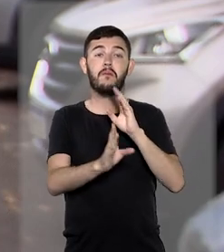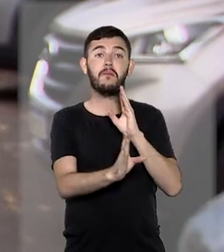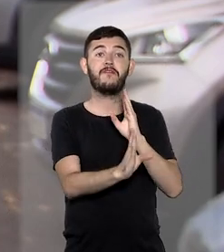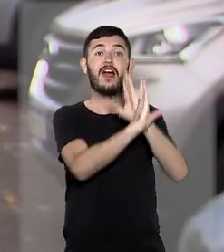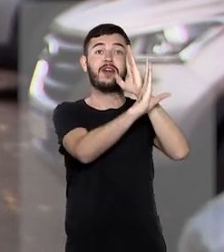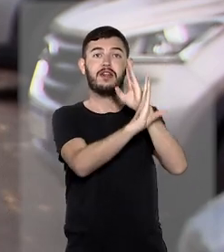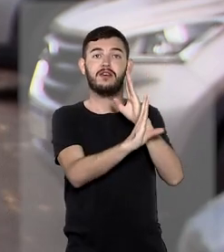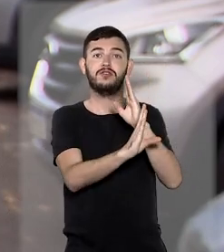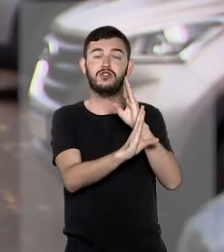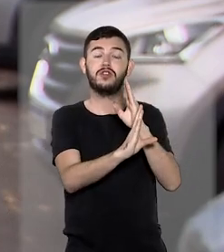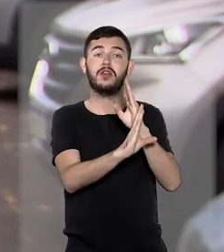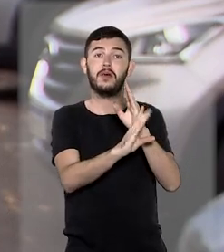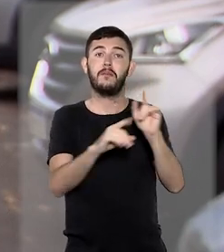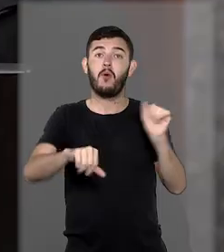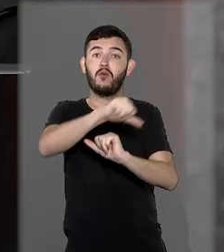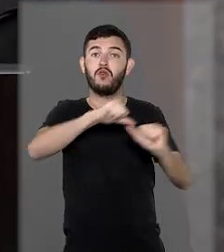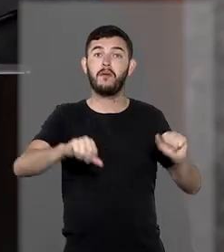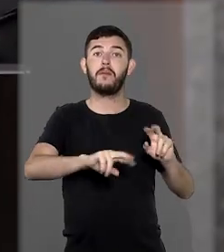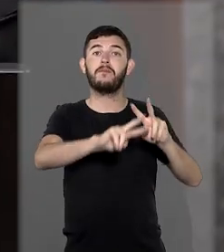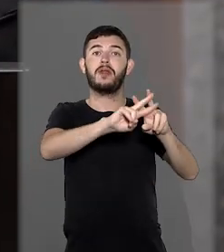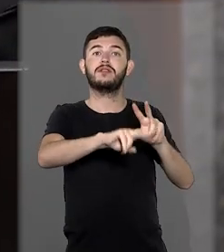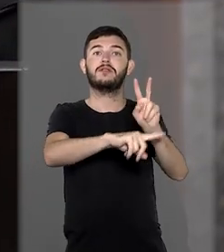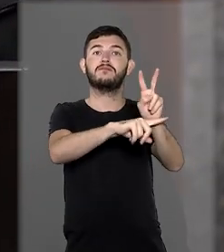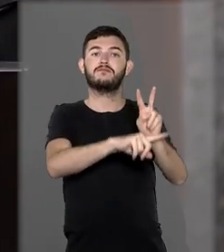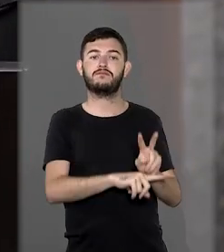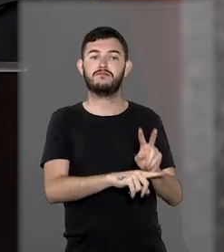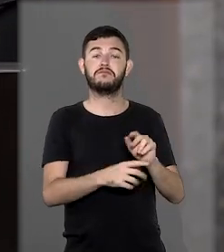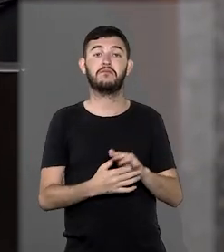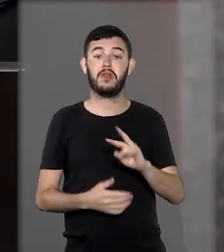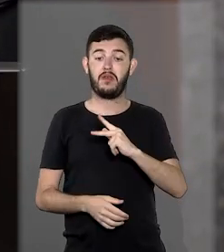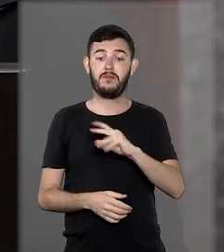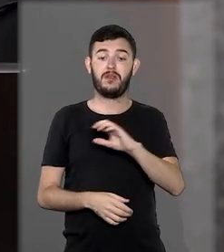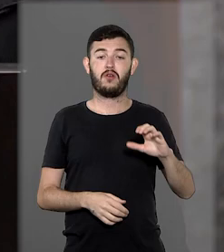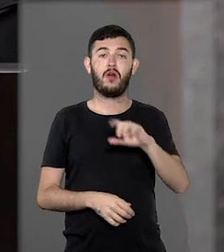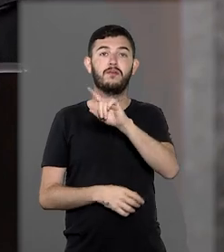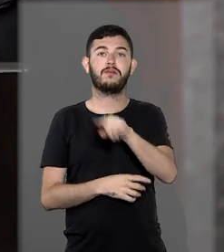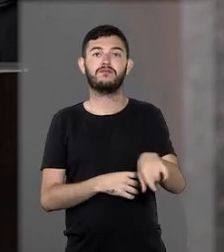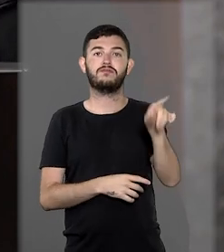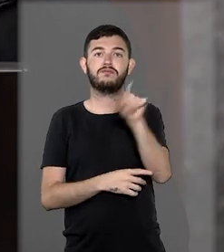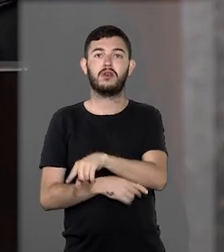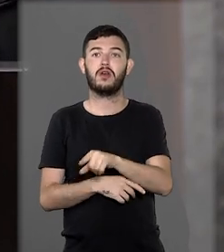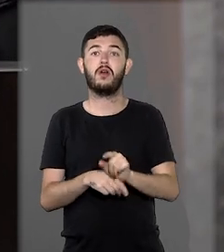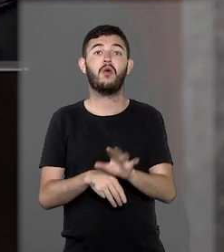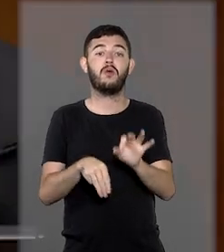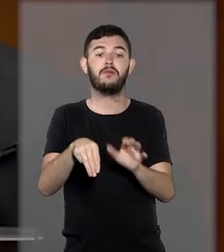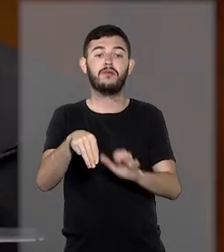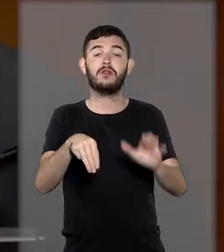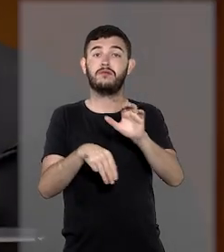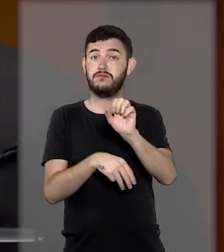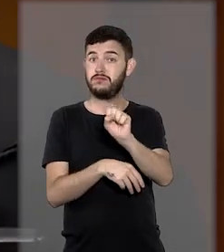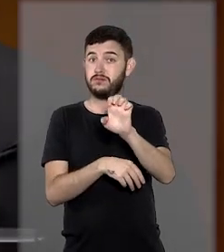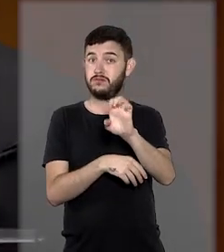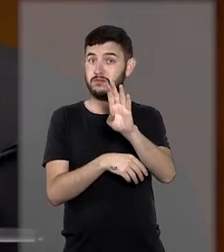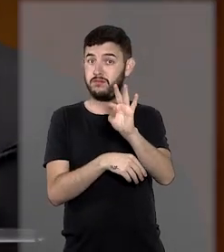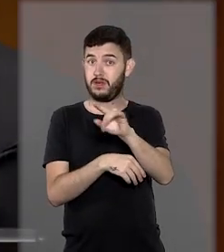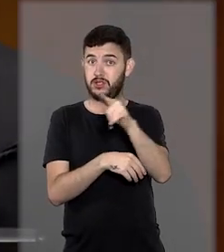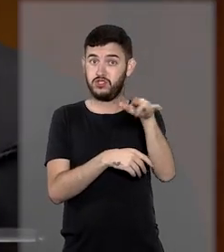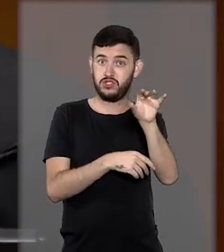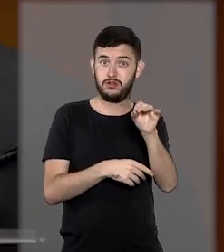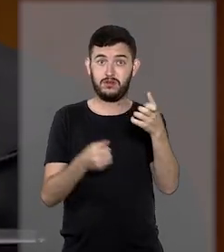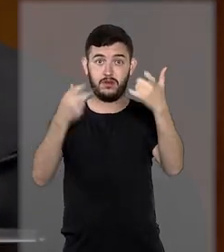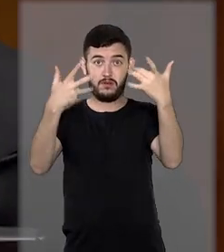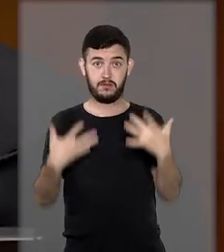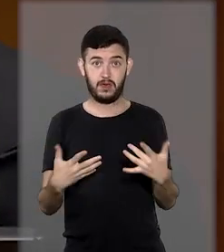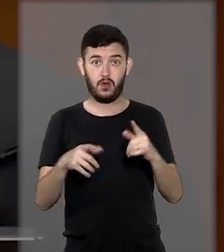flagrante em preventiva. Ao não conhecer do habeas corpus, o ministro Sebastião Rey Jr. apontou que o réu